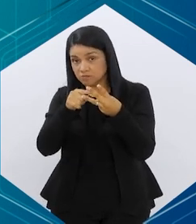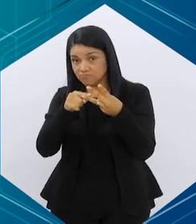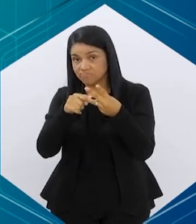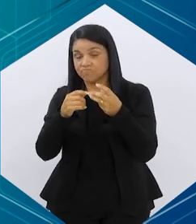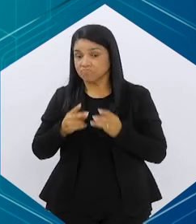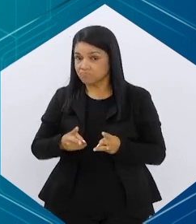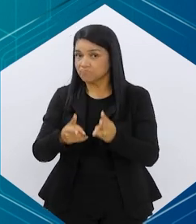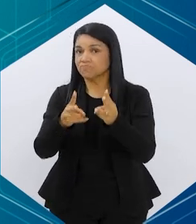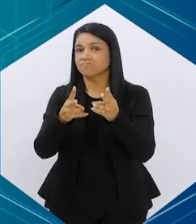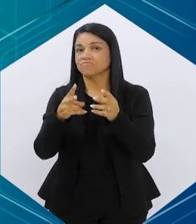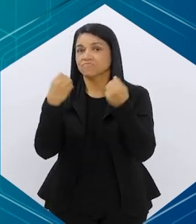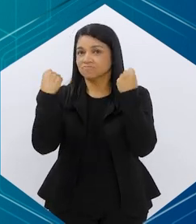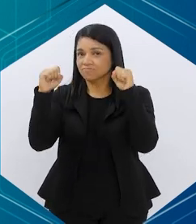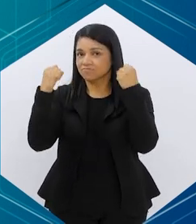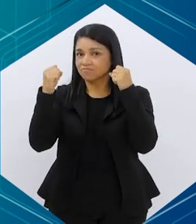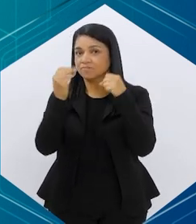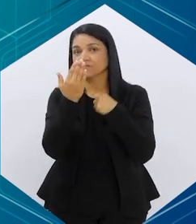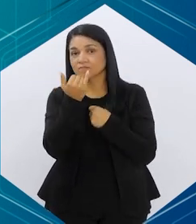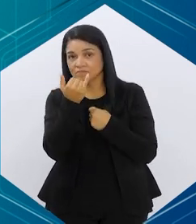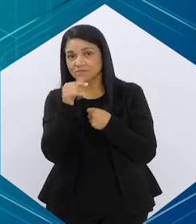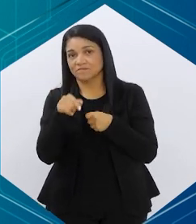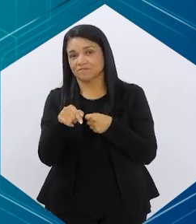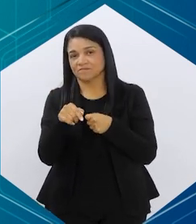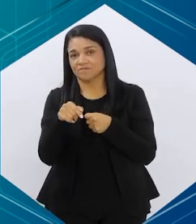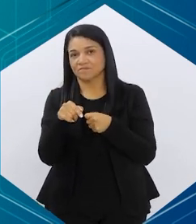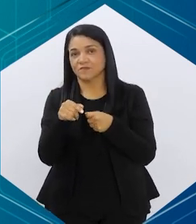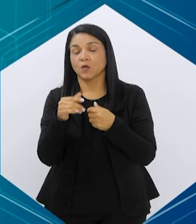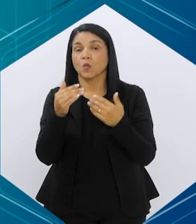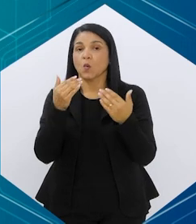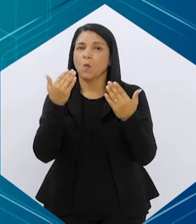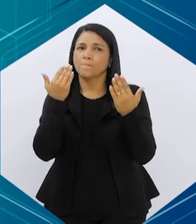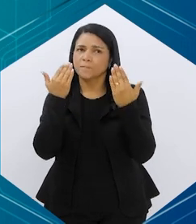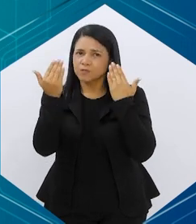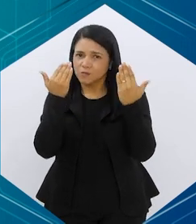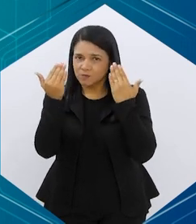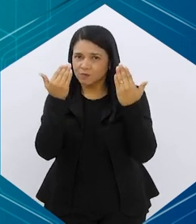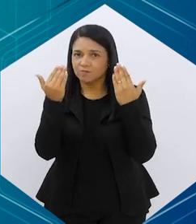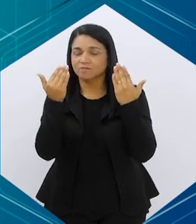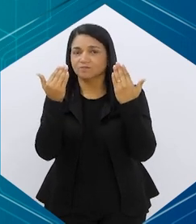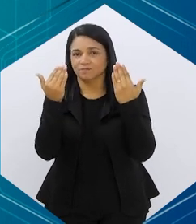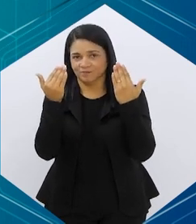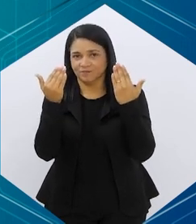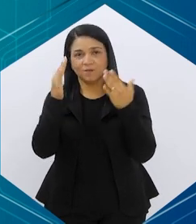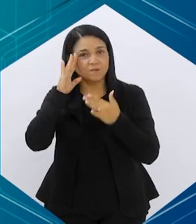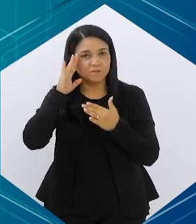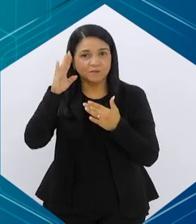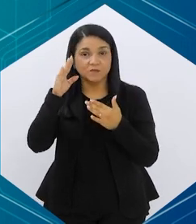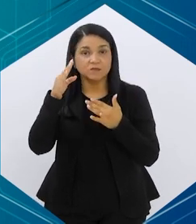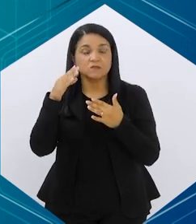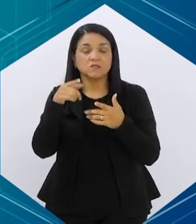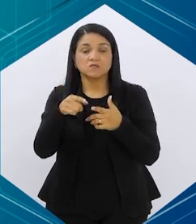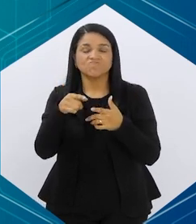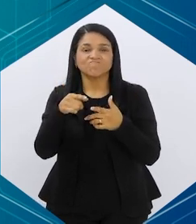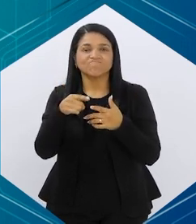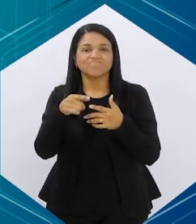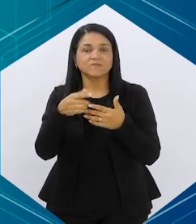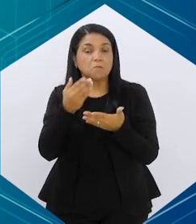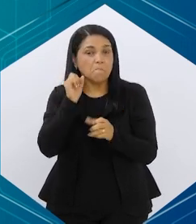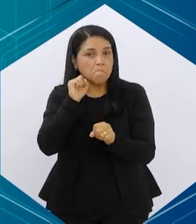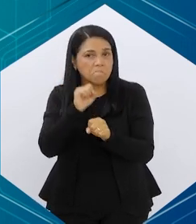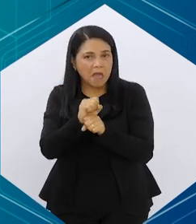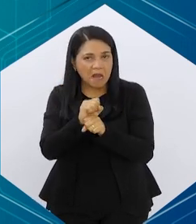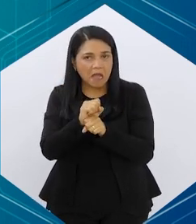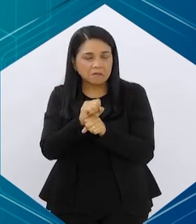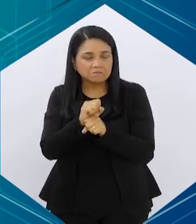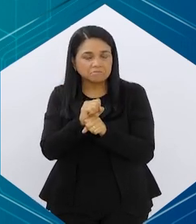A atividade física, a dieta, e aí também entra o psicológico, né? Porque senão, ela vai perder o efeito na hora que